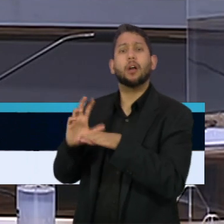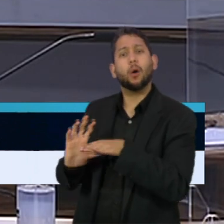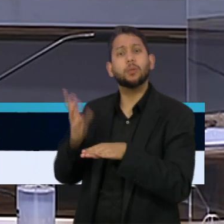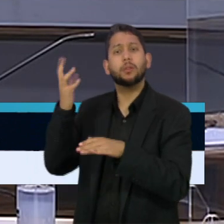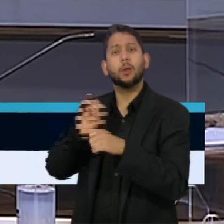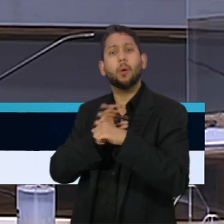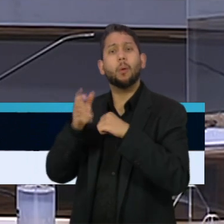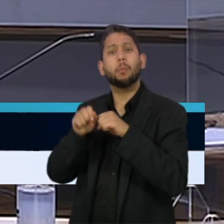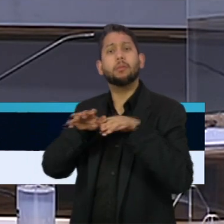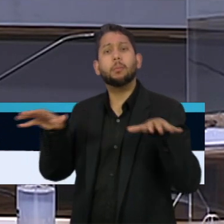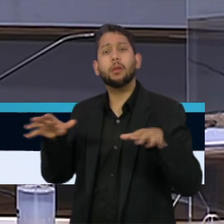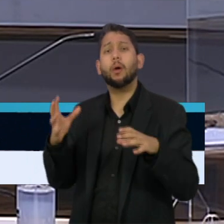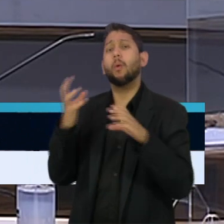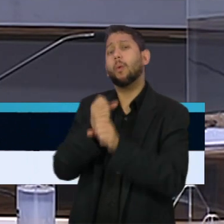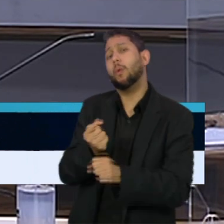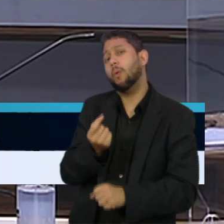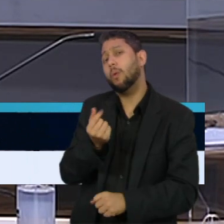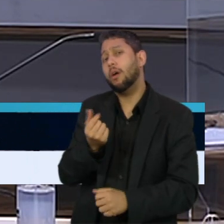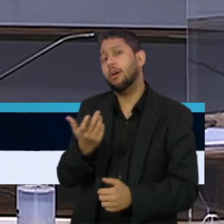pandemia?